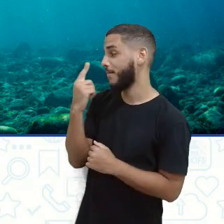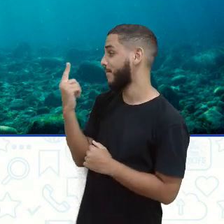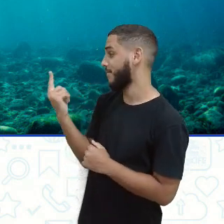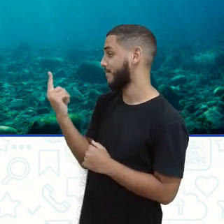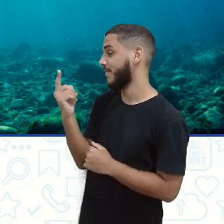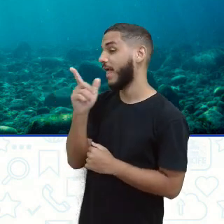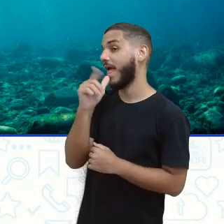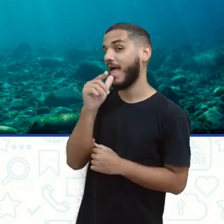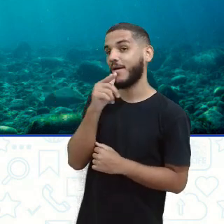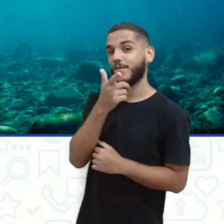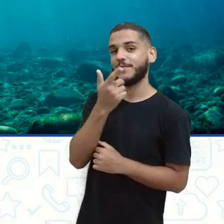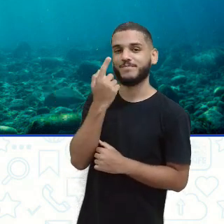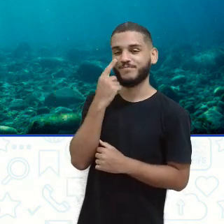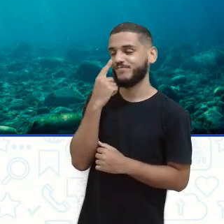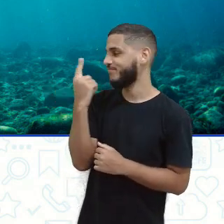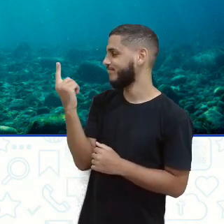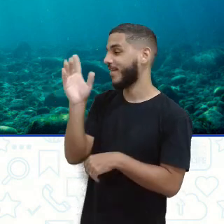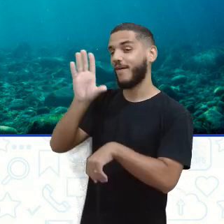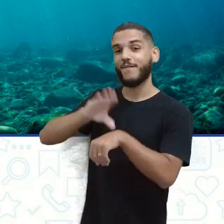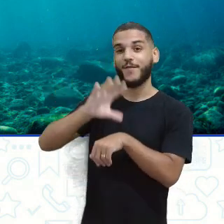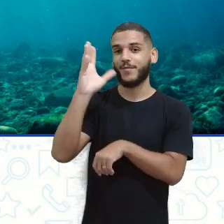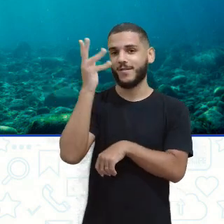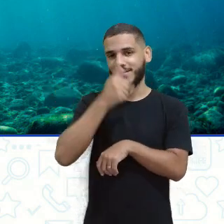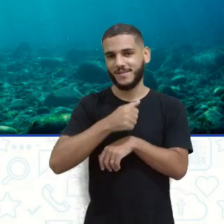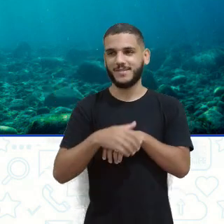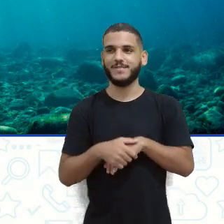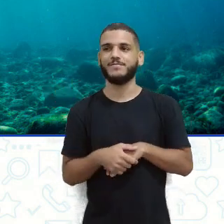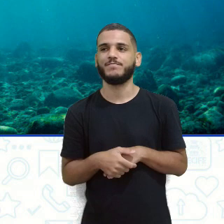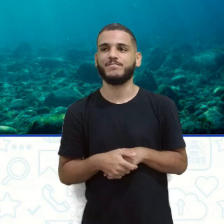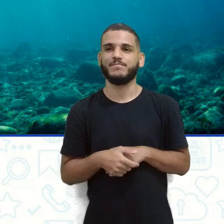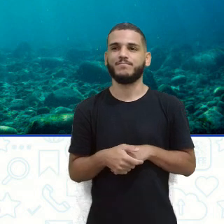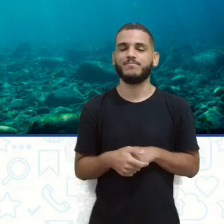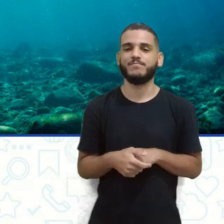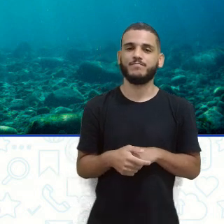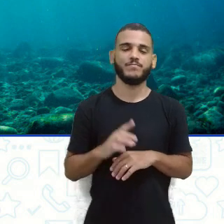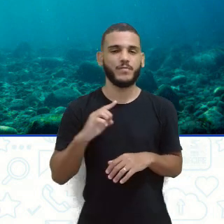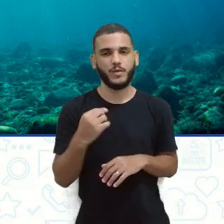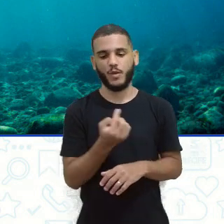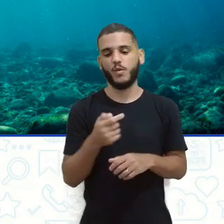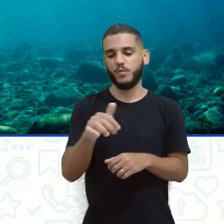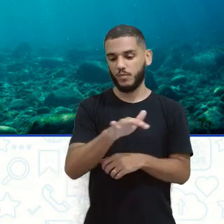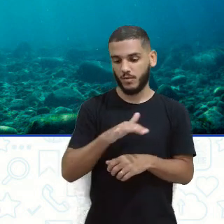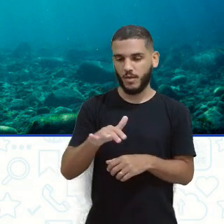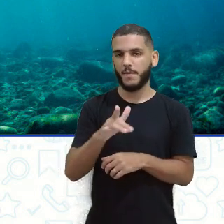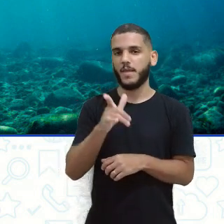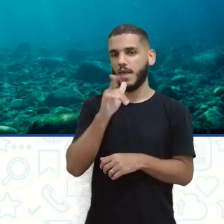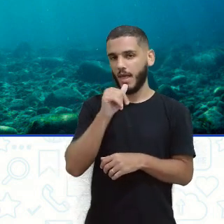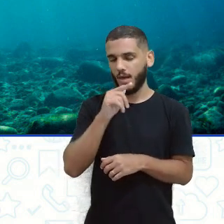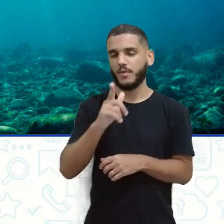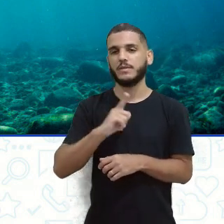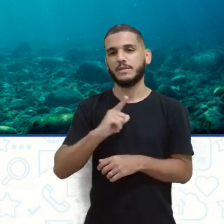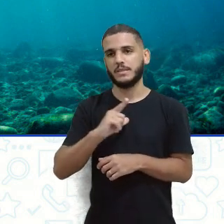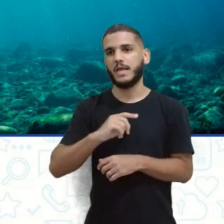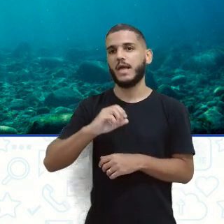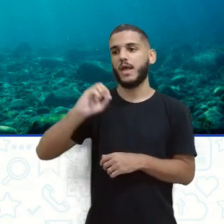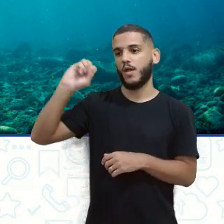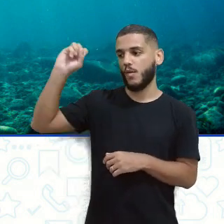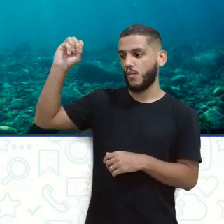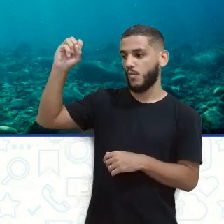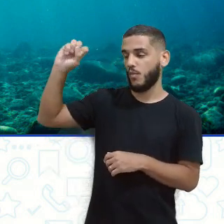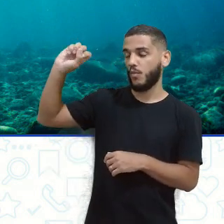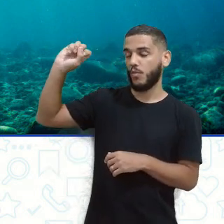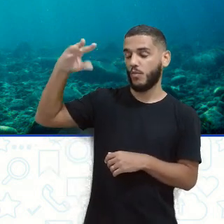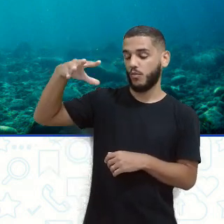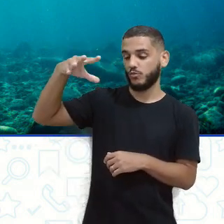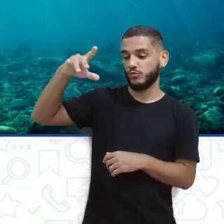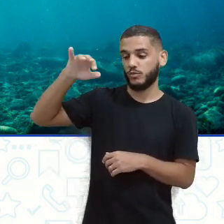Olha que coisa linda essa foto, né? Então, estamos aí num ambiente aquático, a luz está chegando lá de cima e